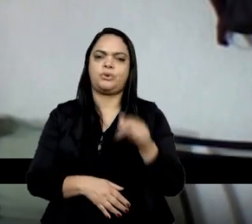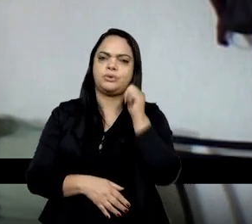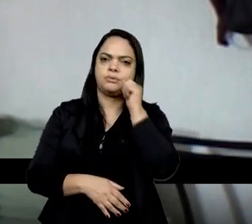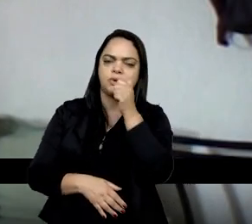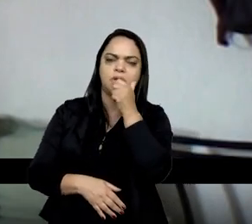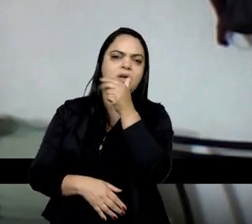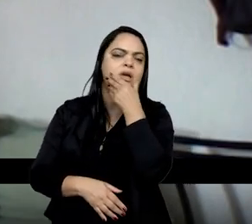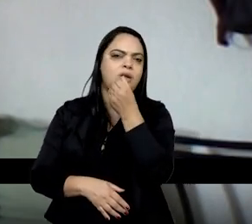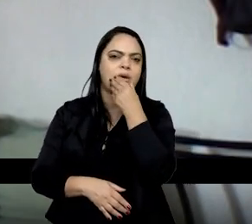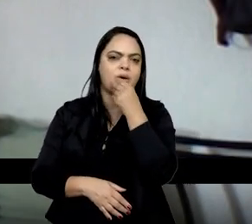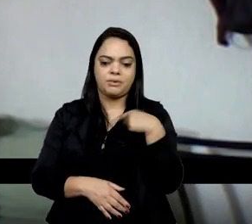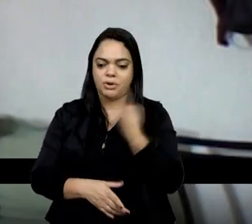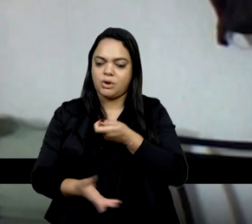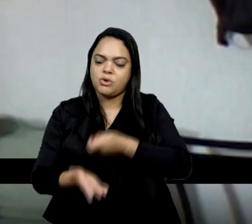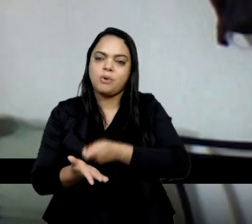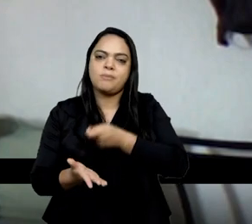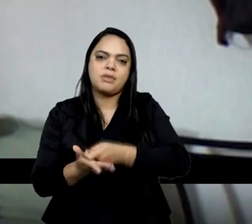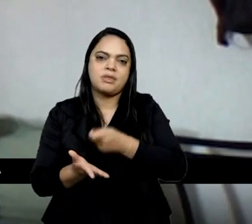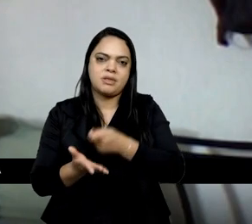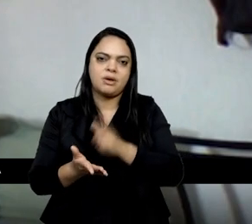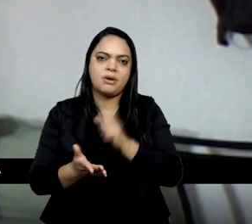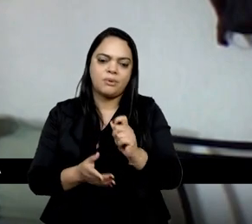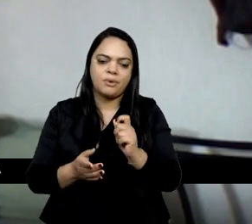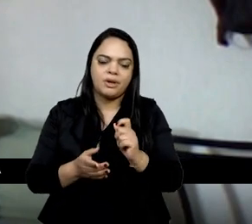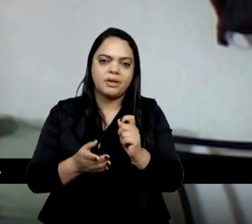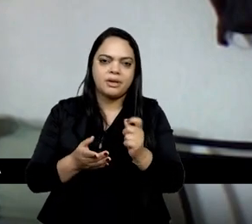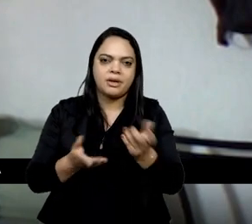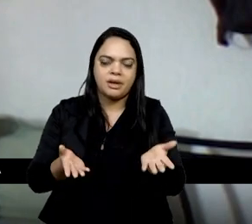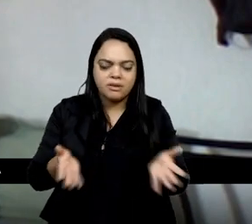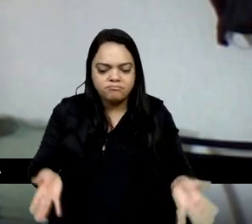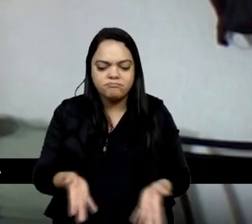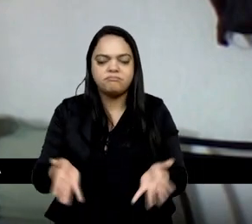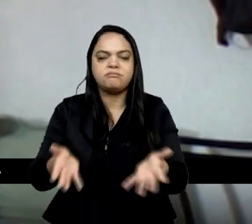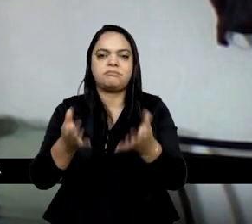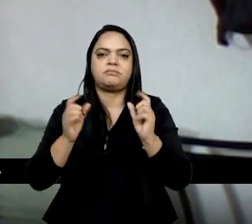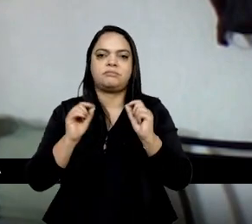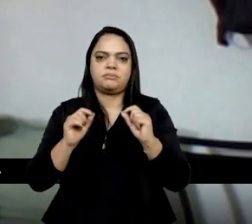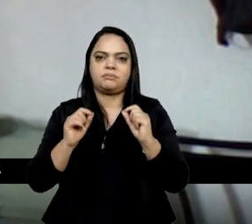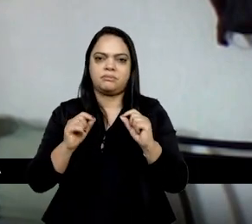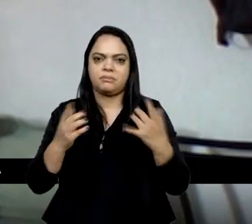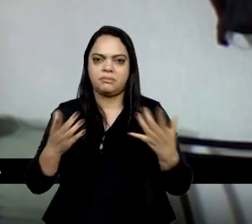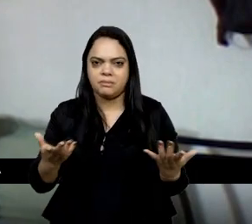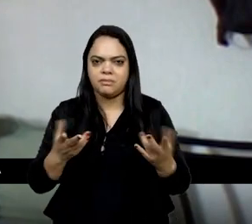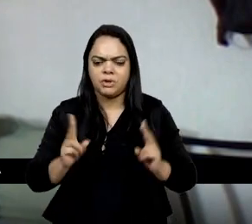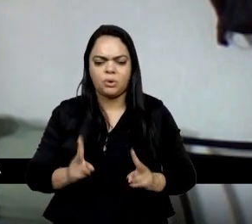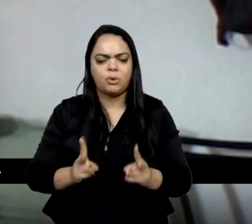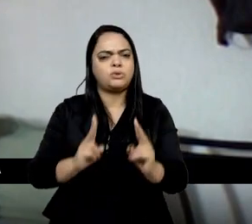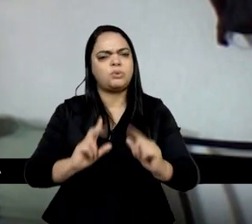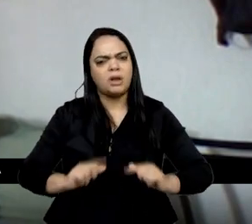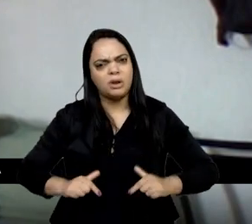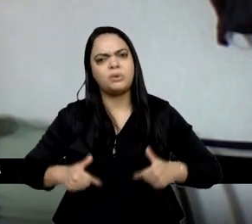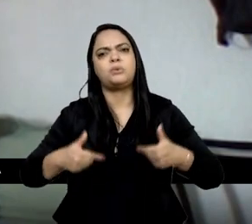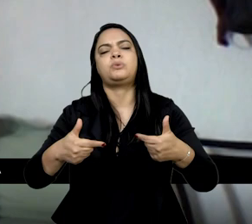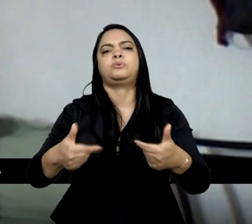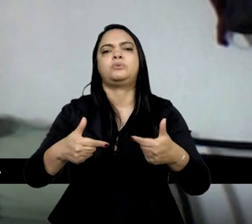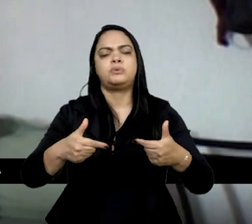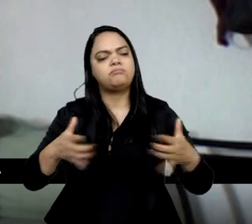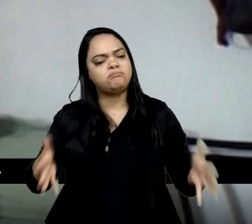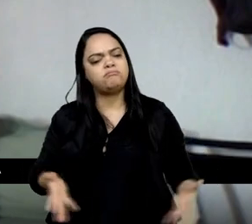deixar esse legado, né? Passar esse legado para frente, continuar lutando, né? E promovendo